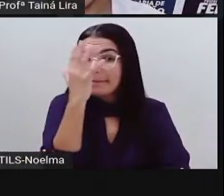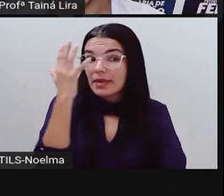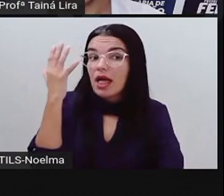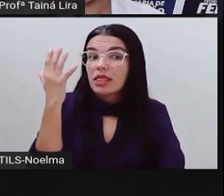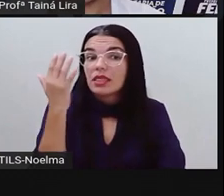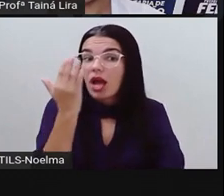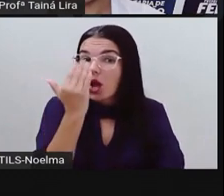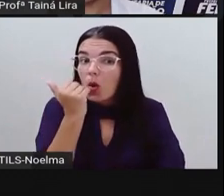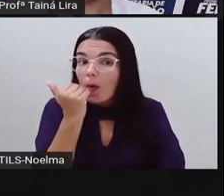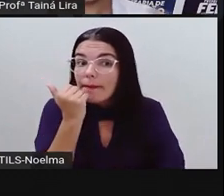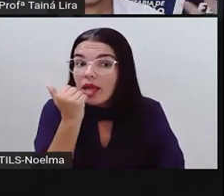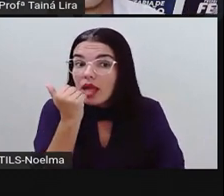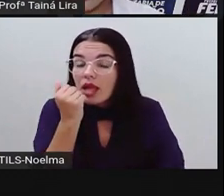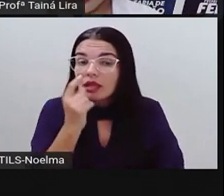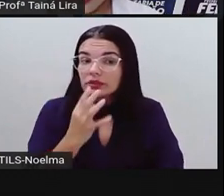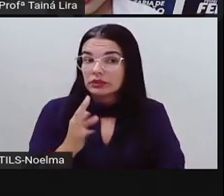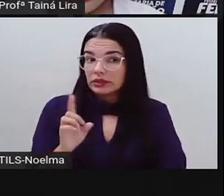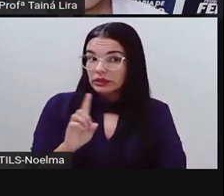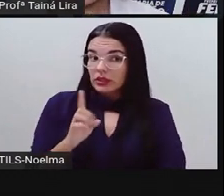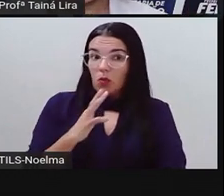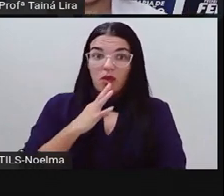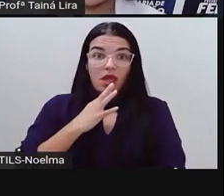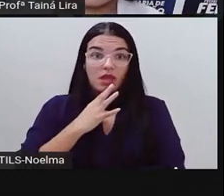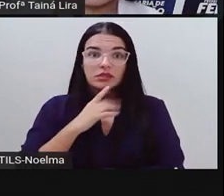as plantas que nós não conhecemos,